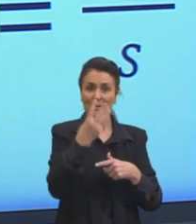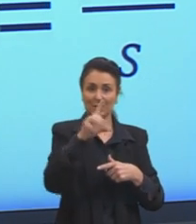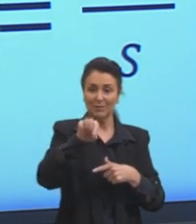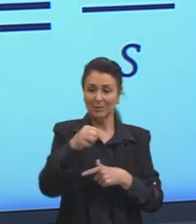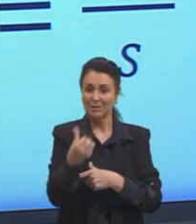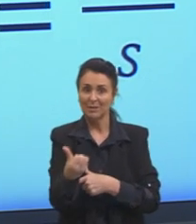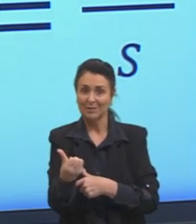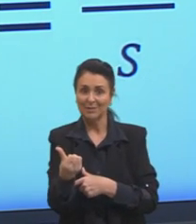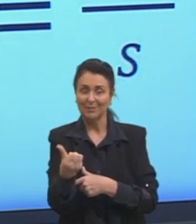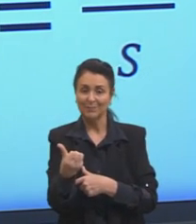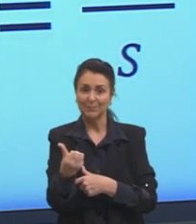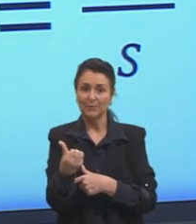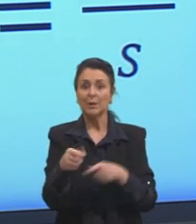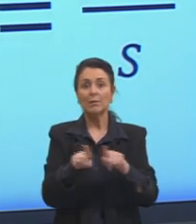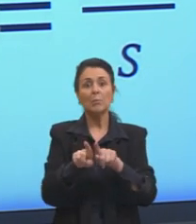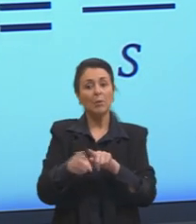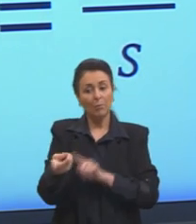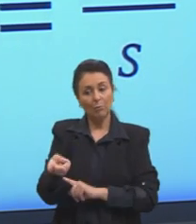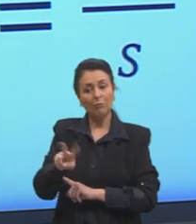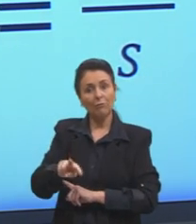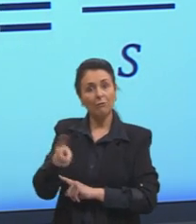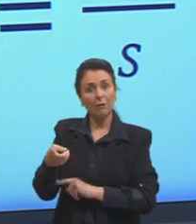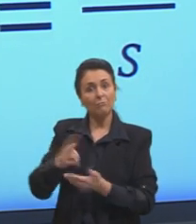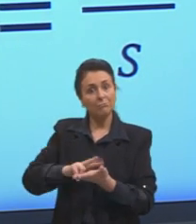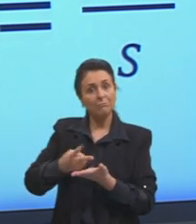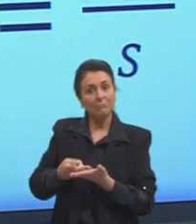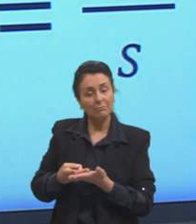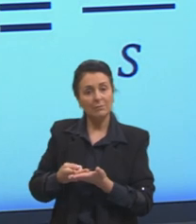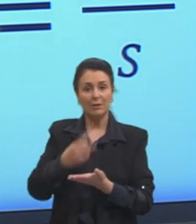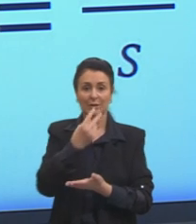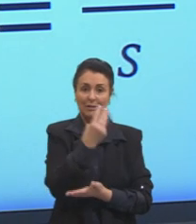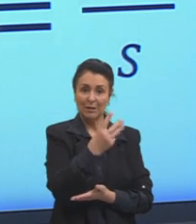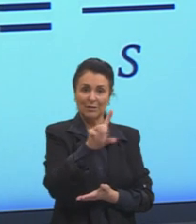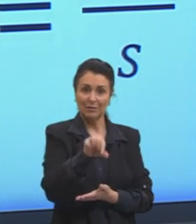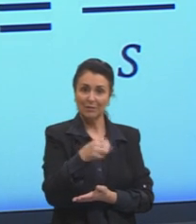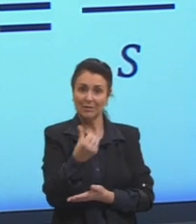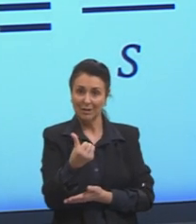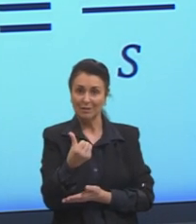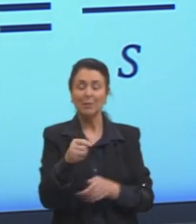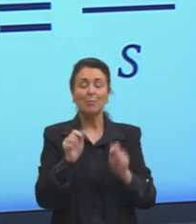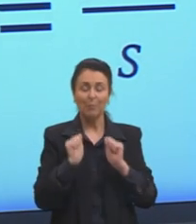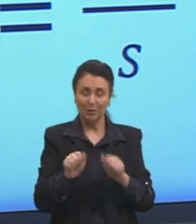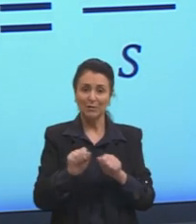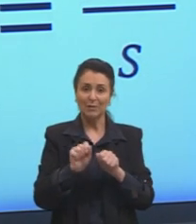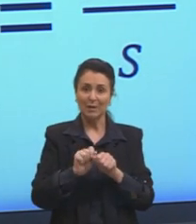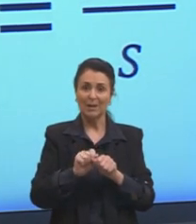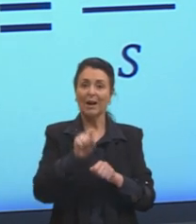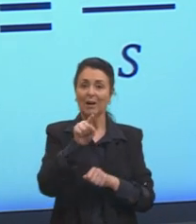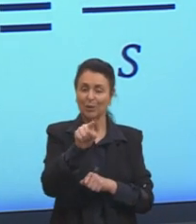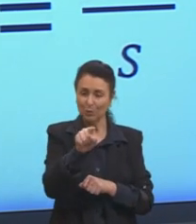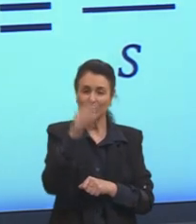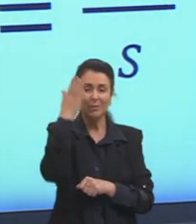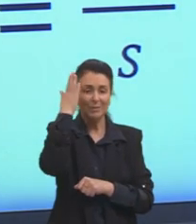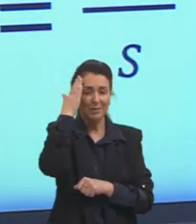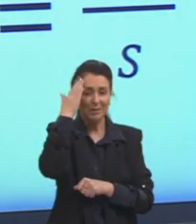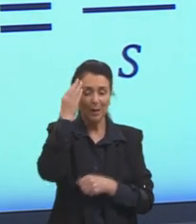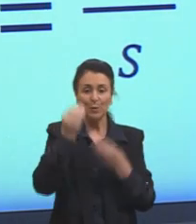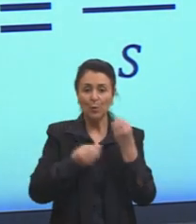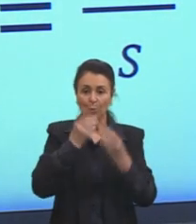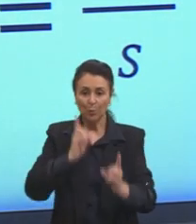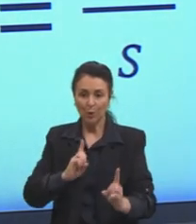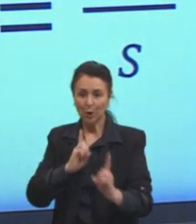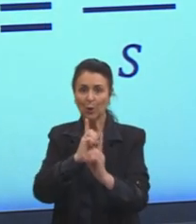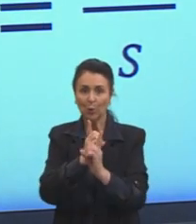E o contrário, multiplicação por 3,6. Agora vocês já sabem da onde que sai esse valor